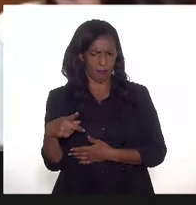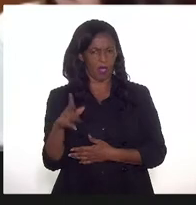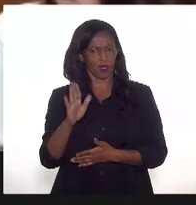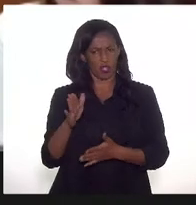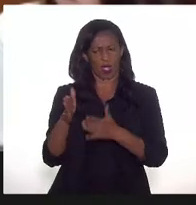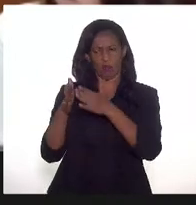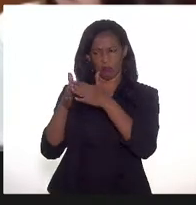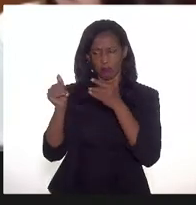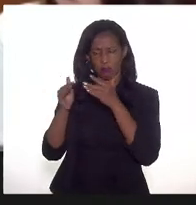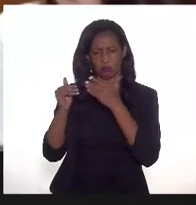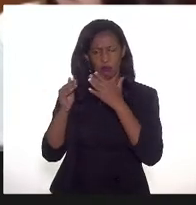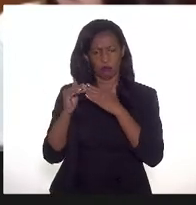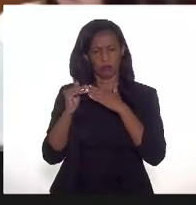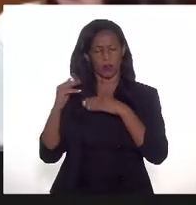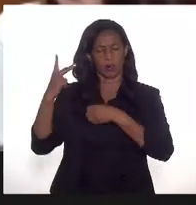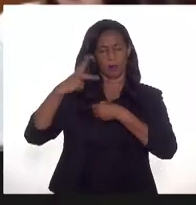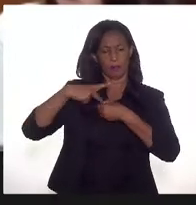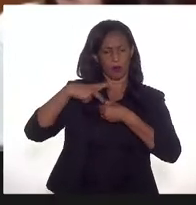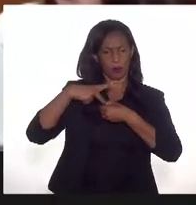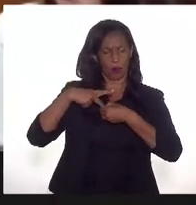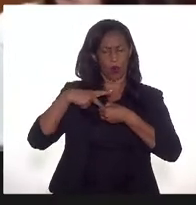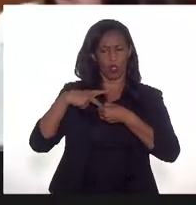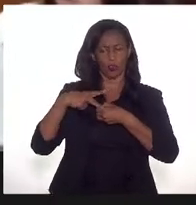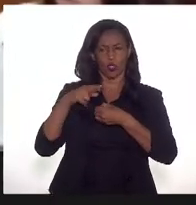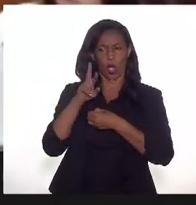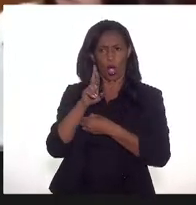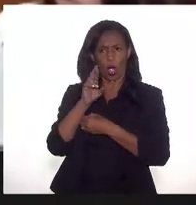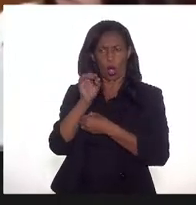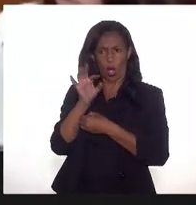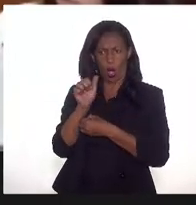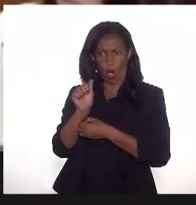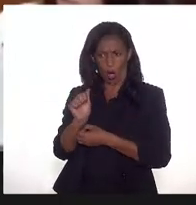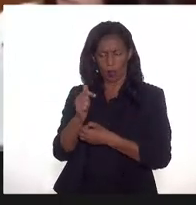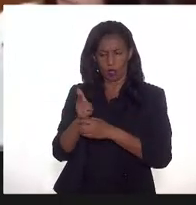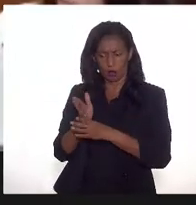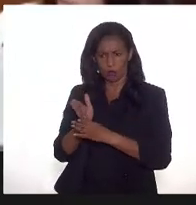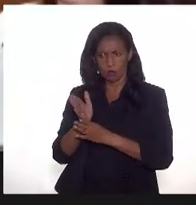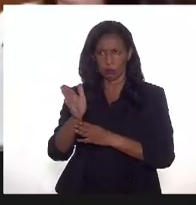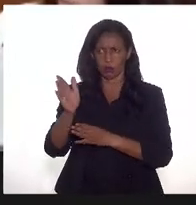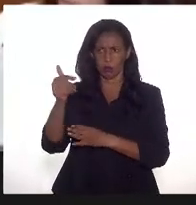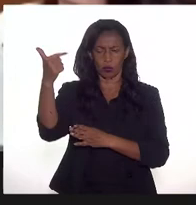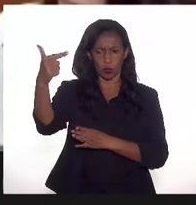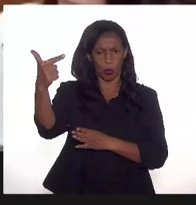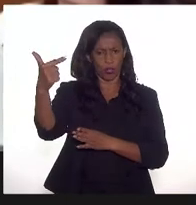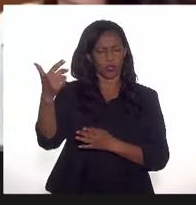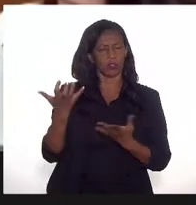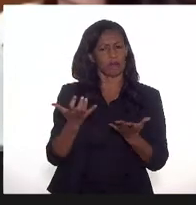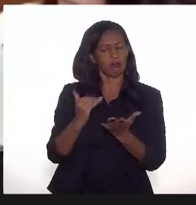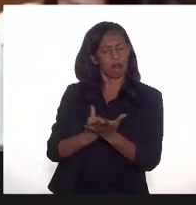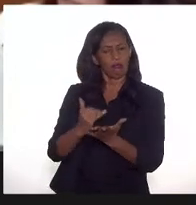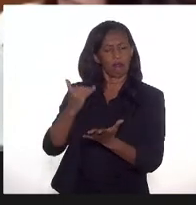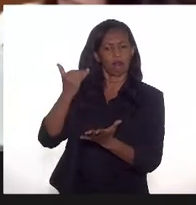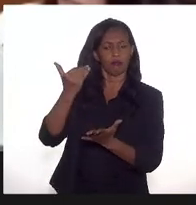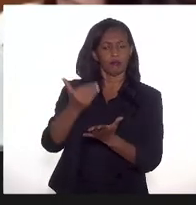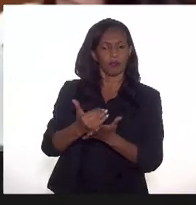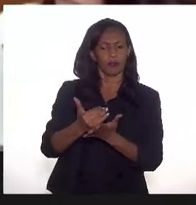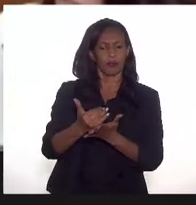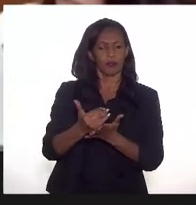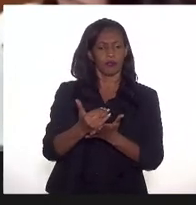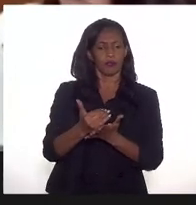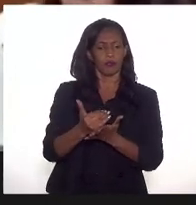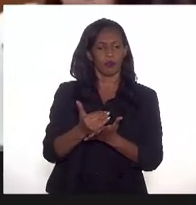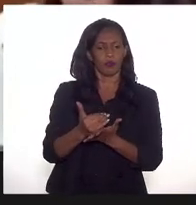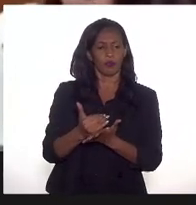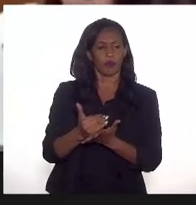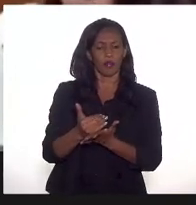algumas ações. O VATA 2 foi autorizado que ele aumentasse a vazão. A vazão inicial